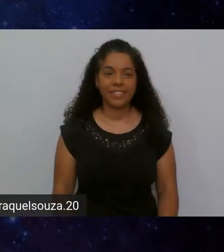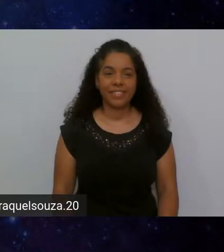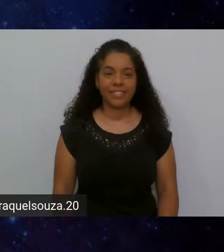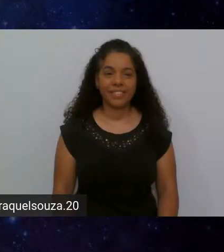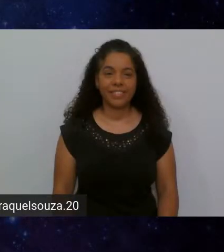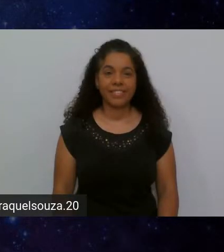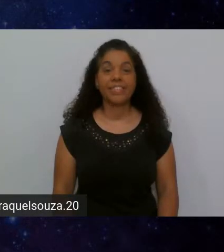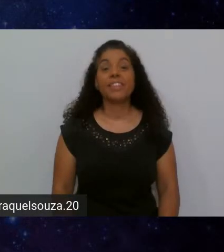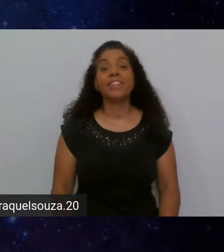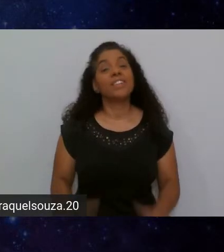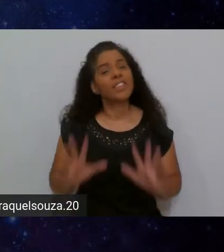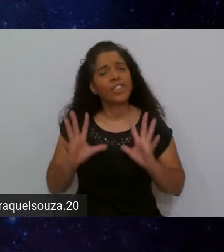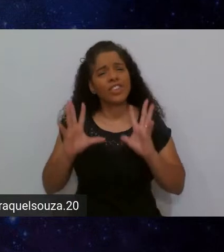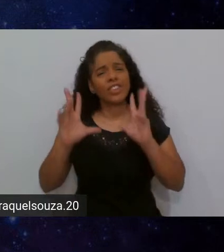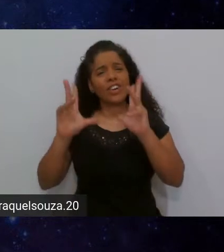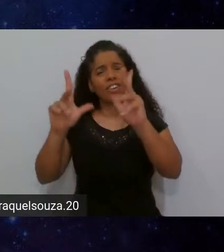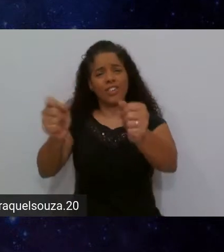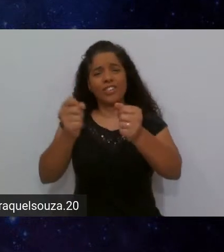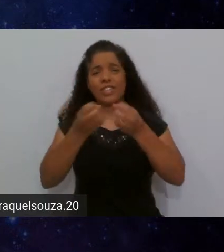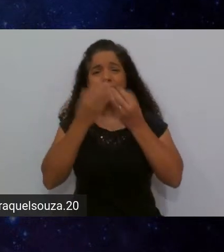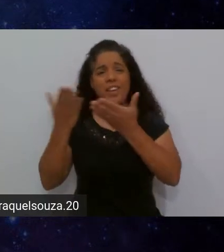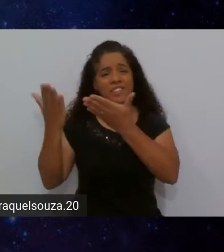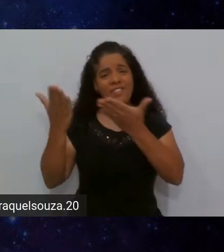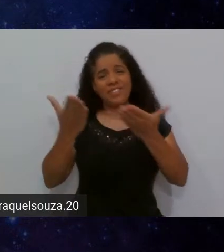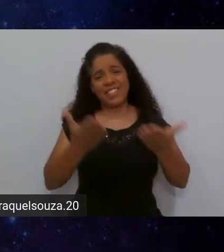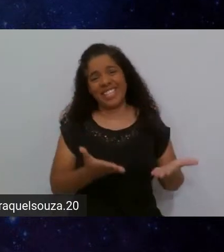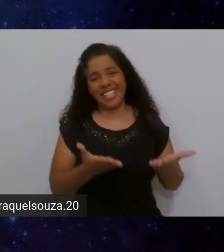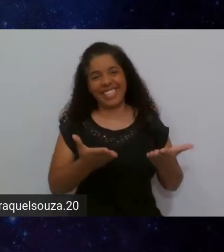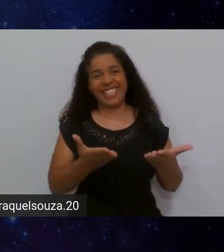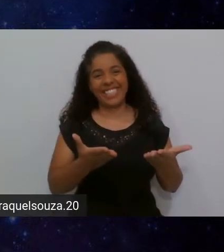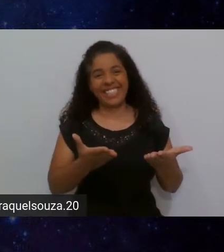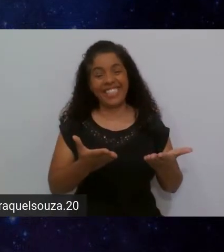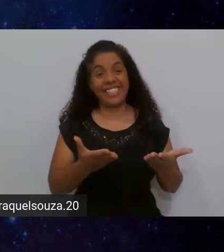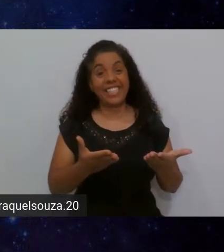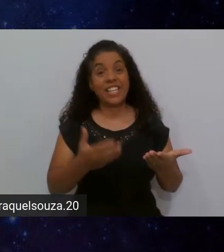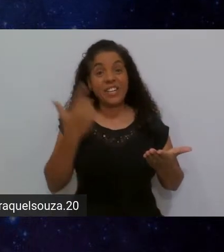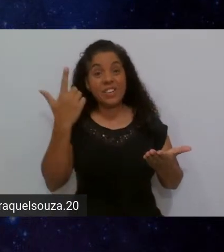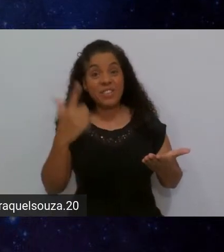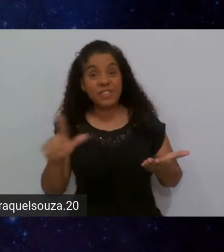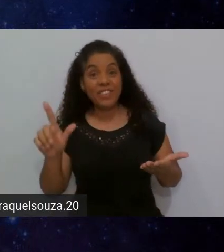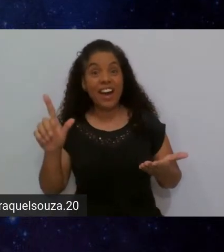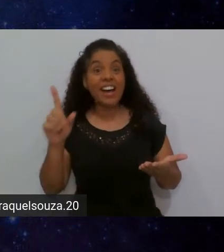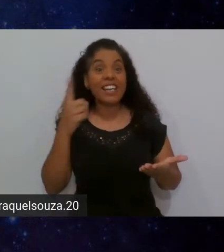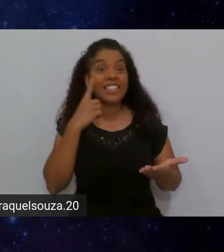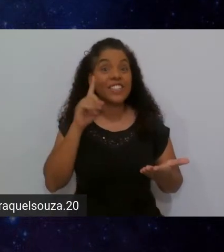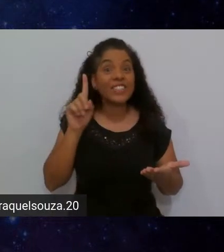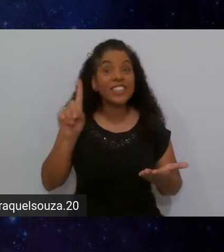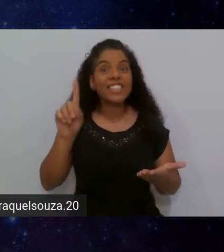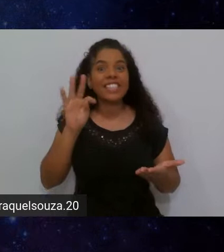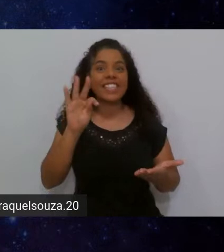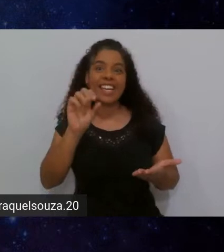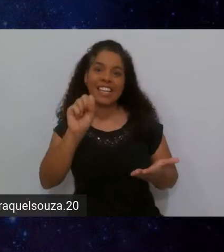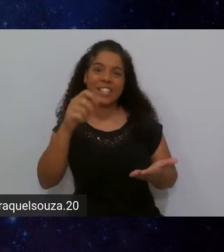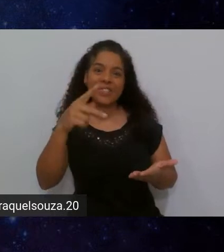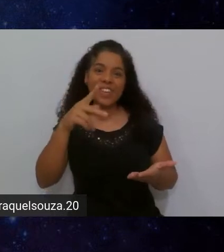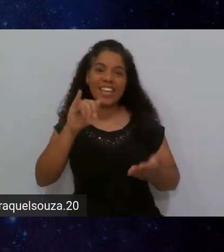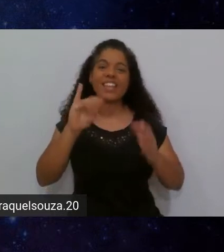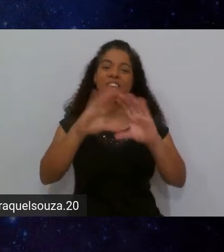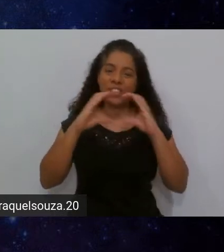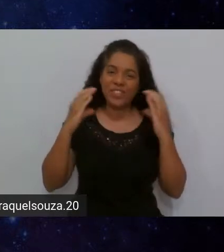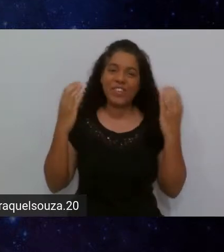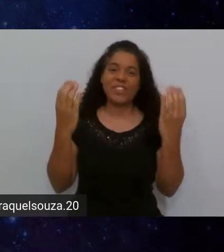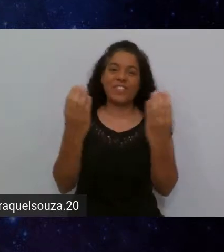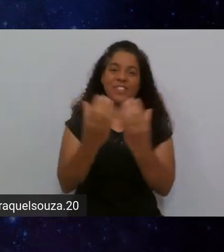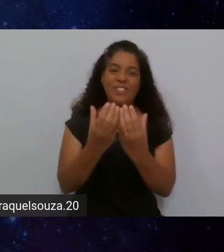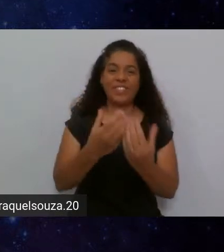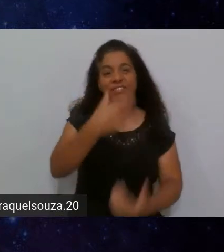sejam todos bem-vindos a mais um dia de TSPI conference, eu